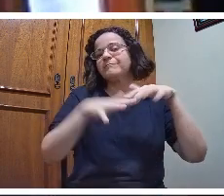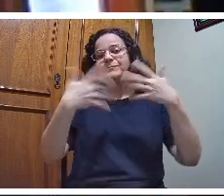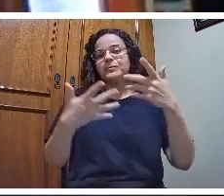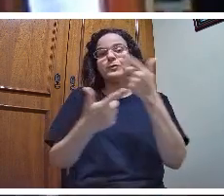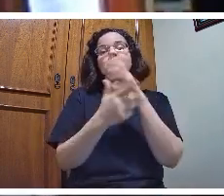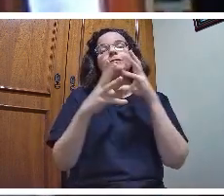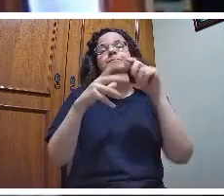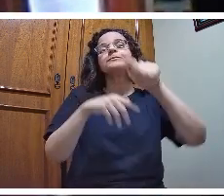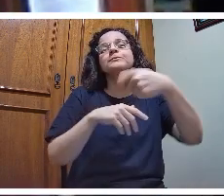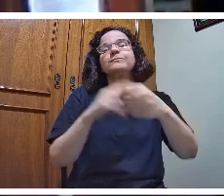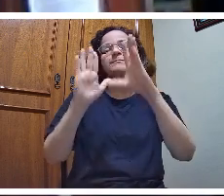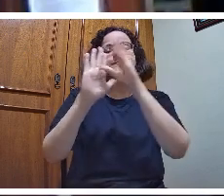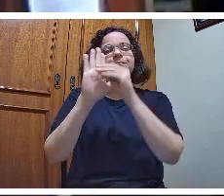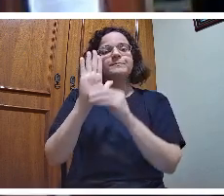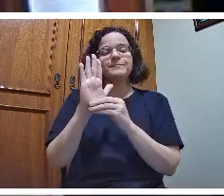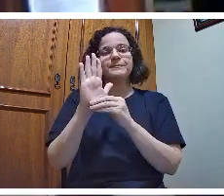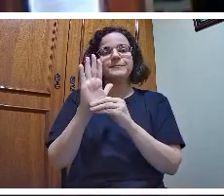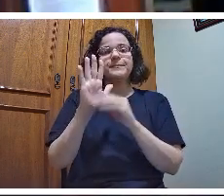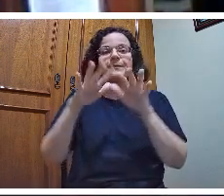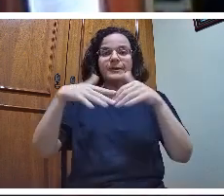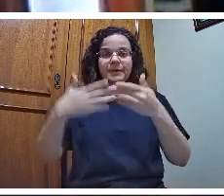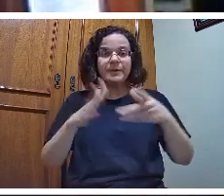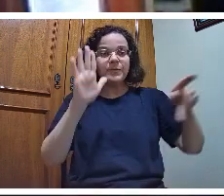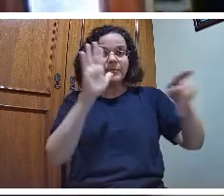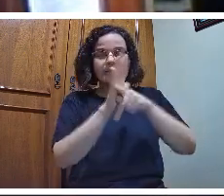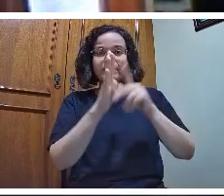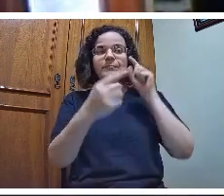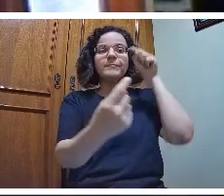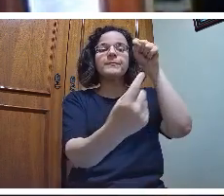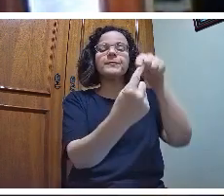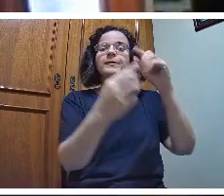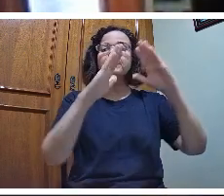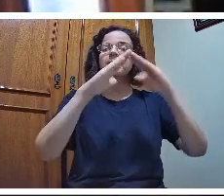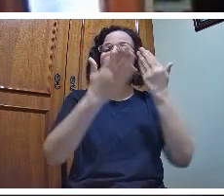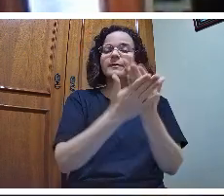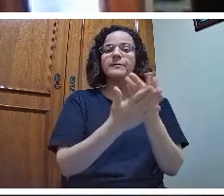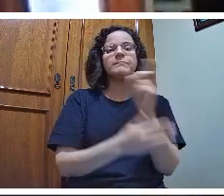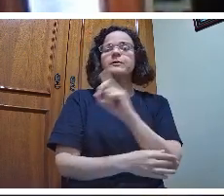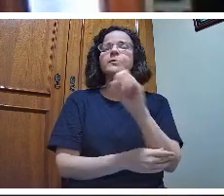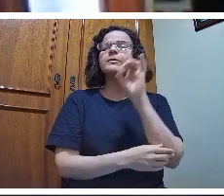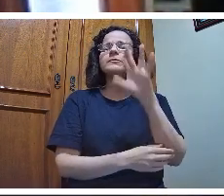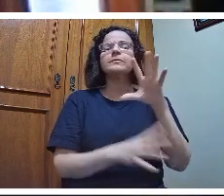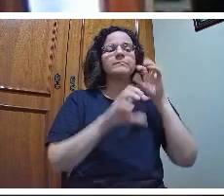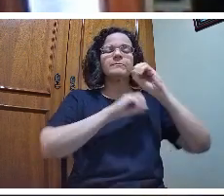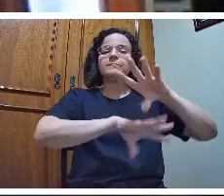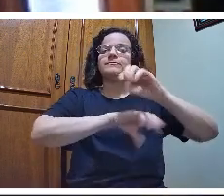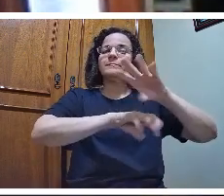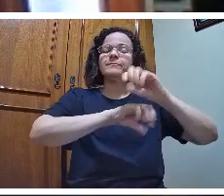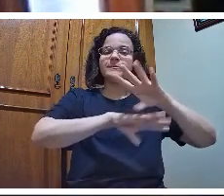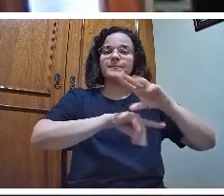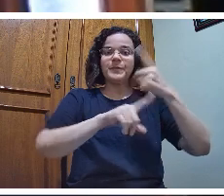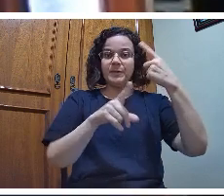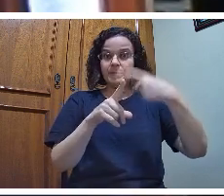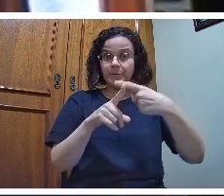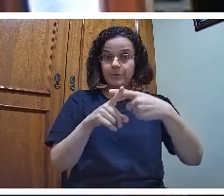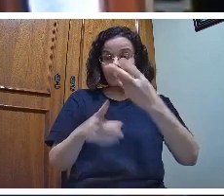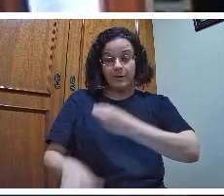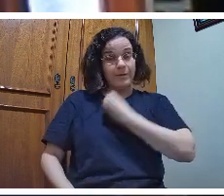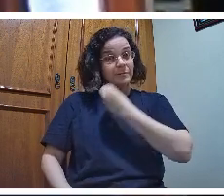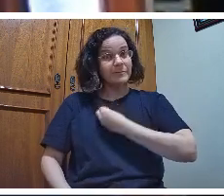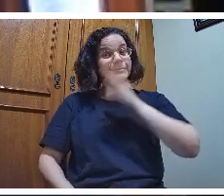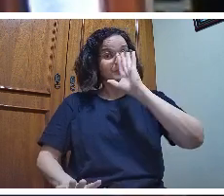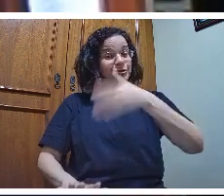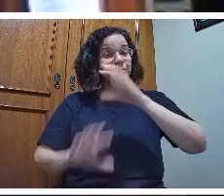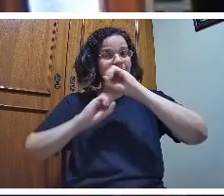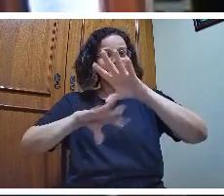diria que a função da escola não é essencialmente ensinar, porque a vida ensina, não precisamos ir à escola